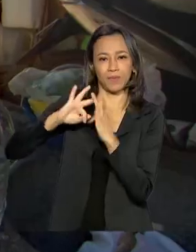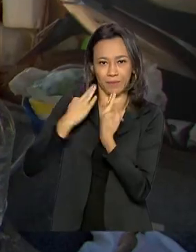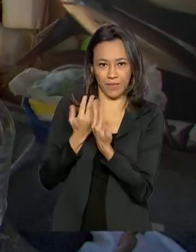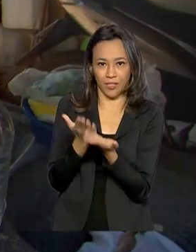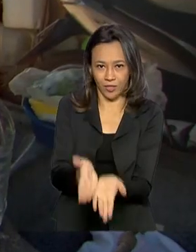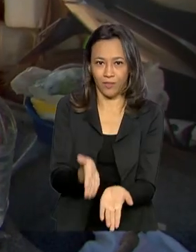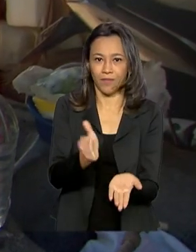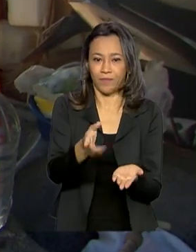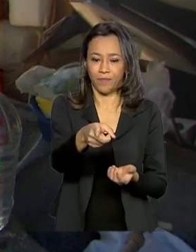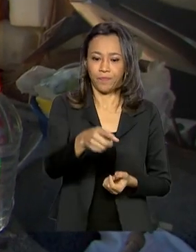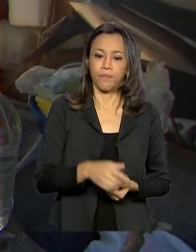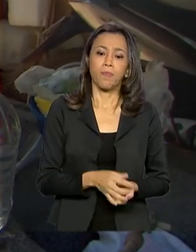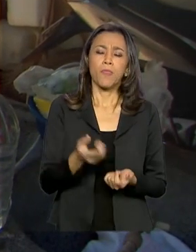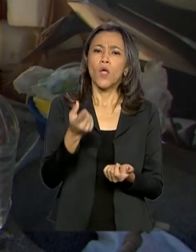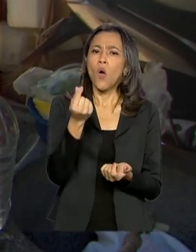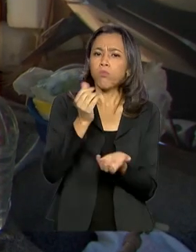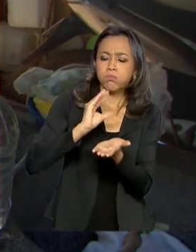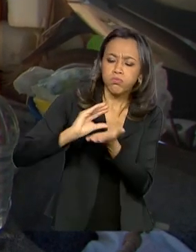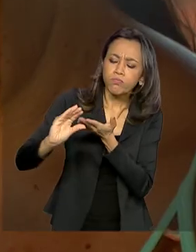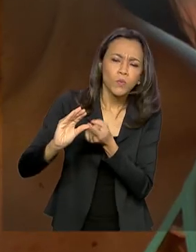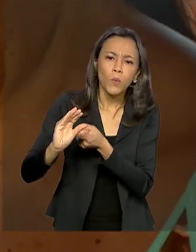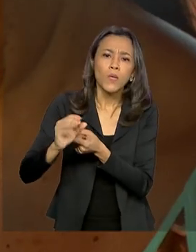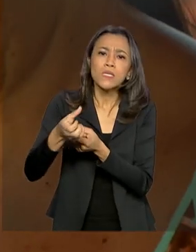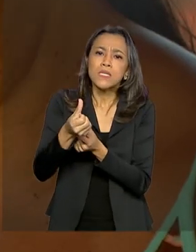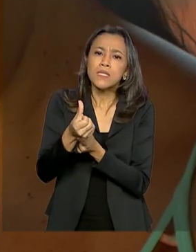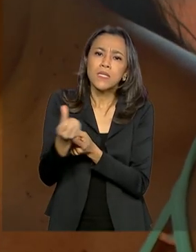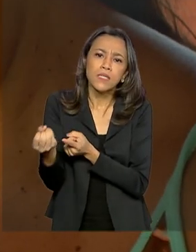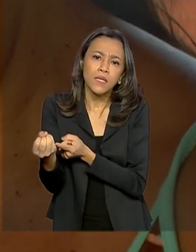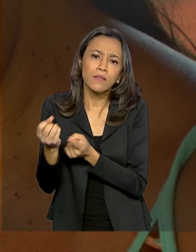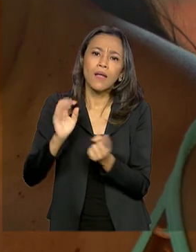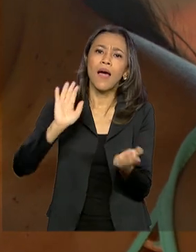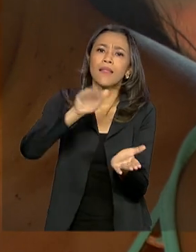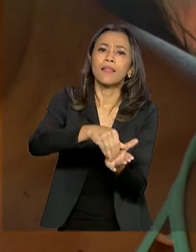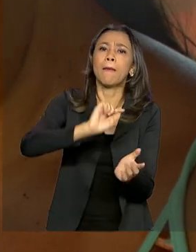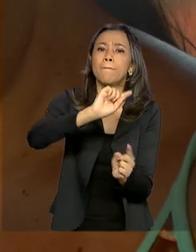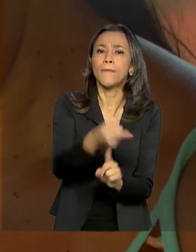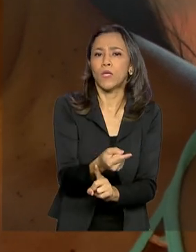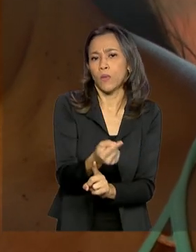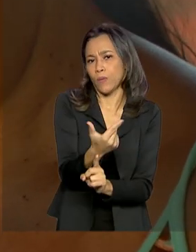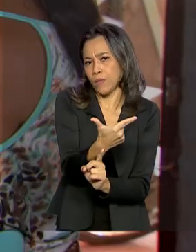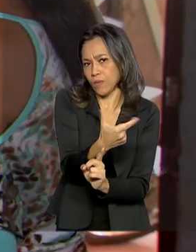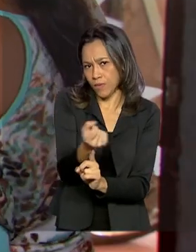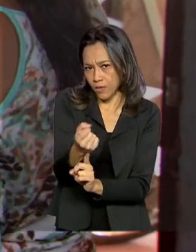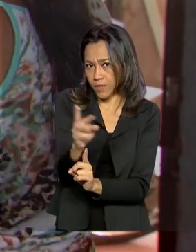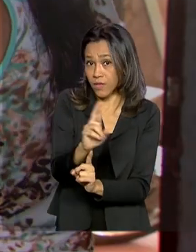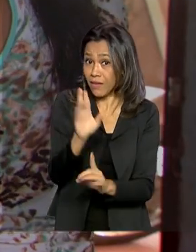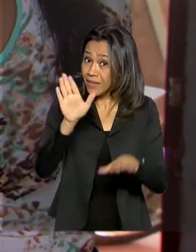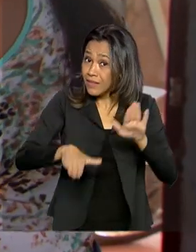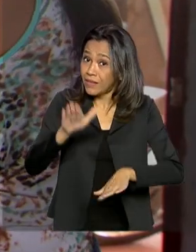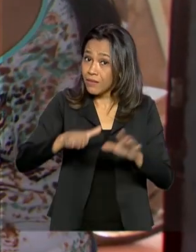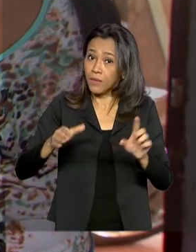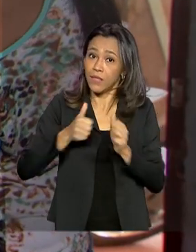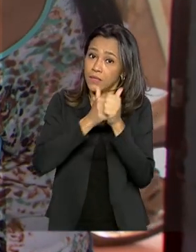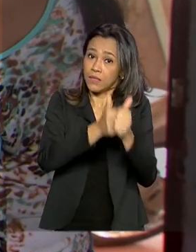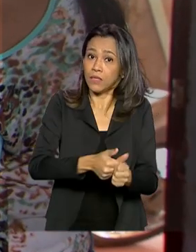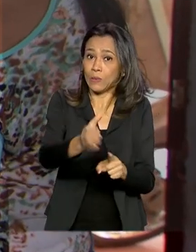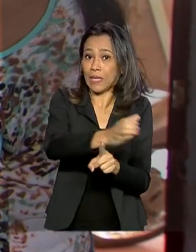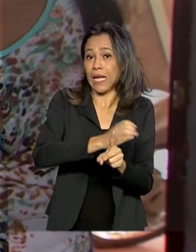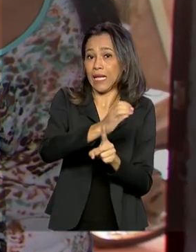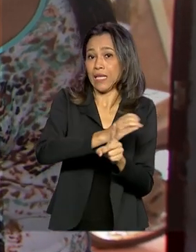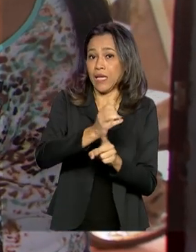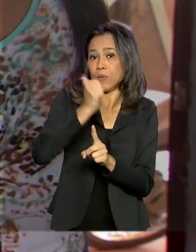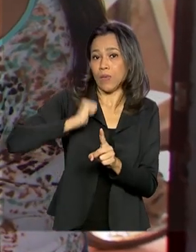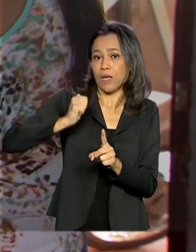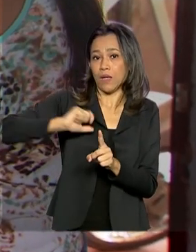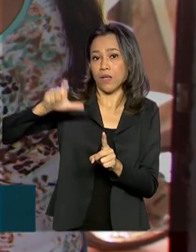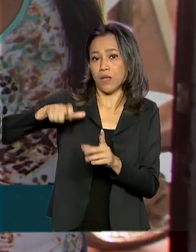Os repasses variam de 600 a 1.200 reais, de acordo com o calendário habitual do programa, e